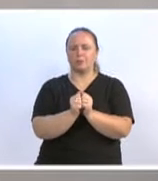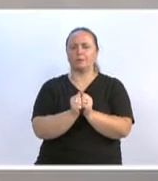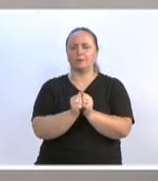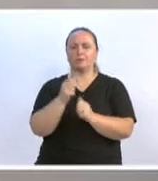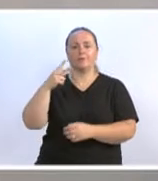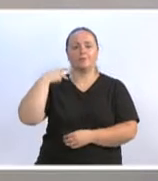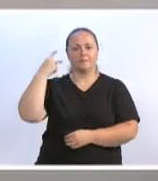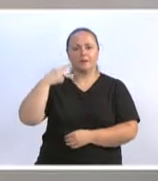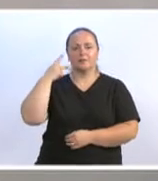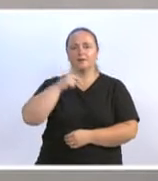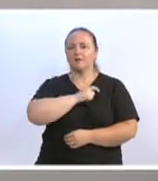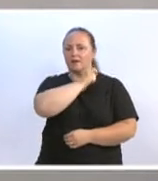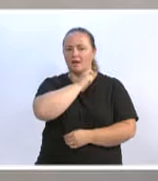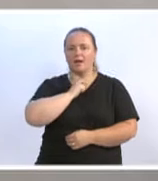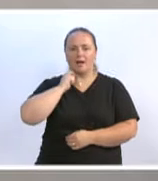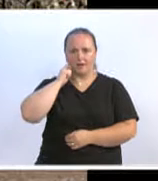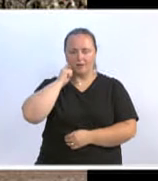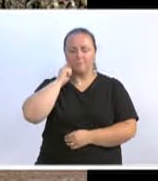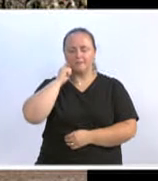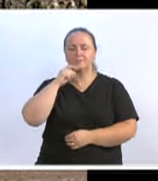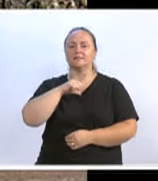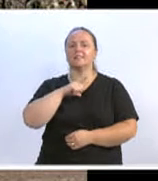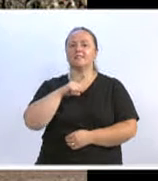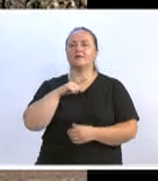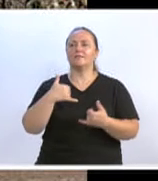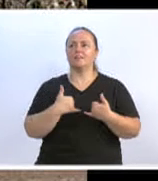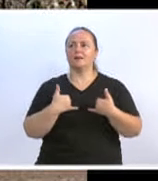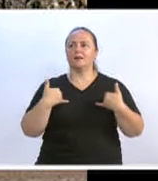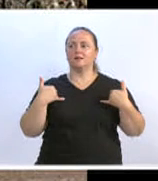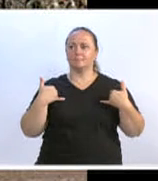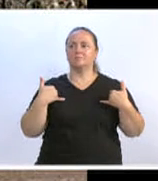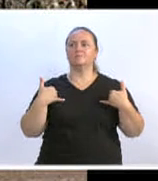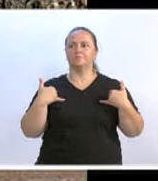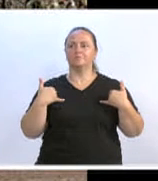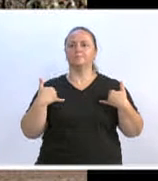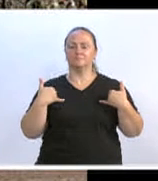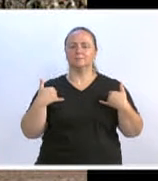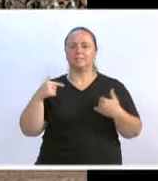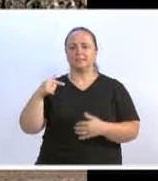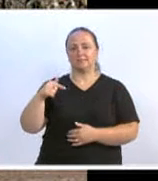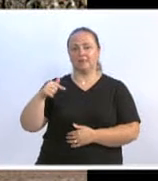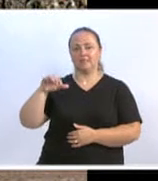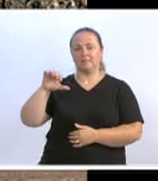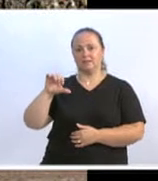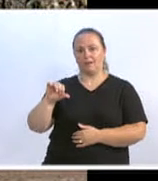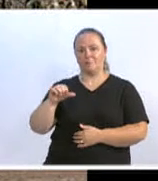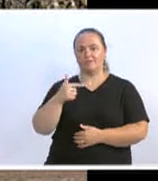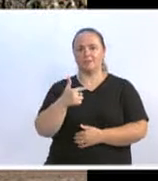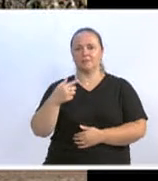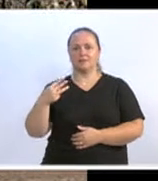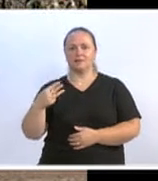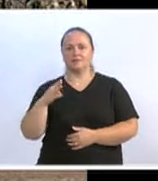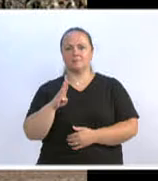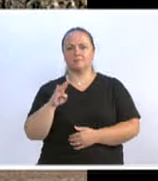vereador Ricardo Alba, do aniversário de 79 anos do 23BI,